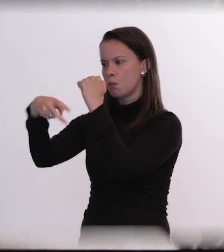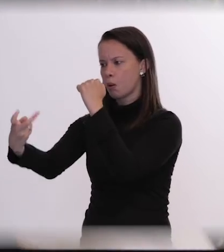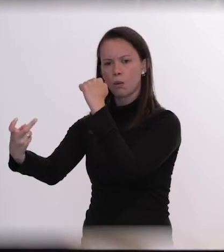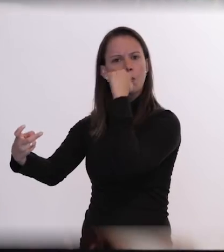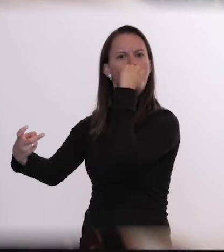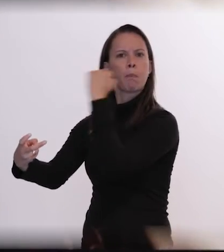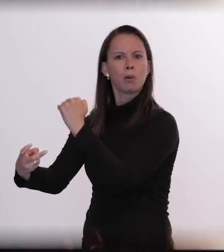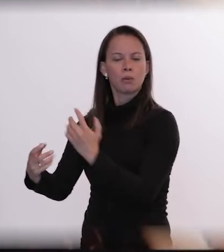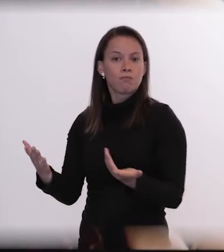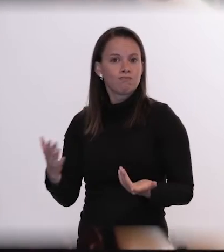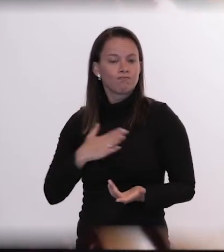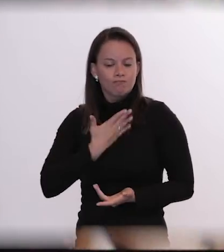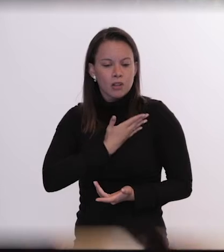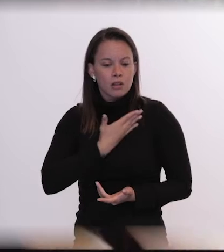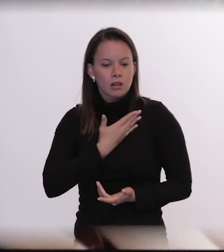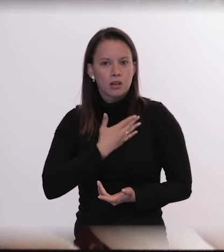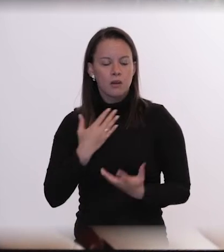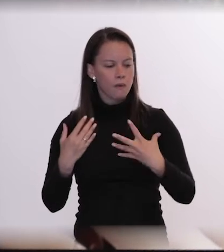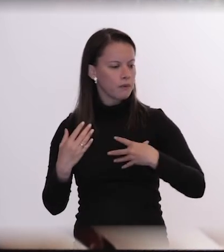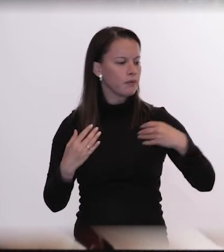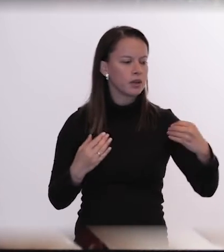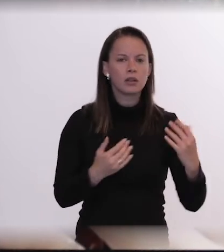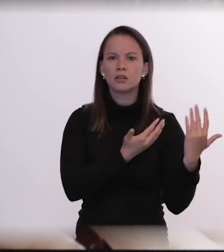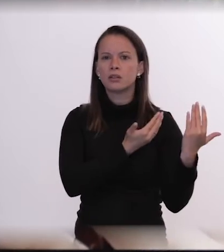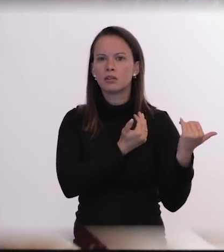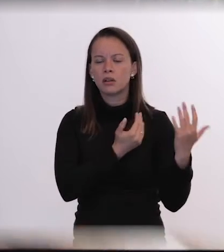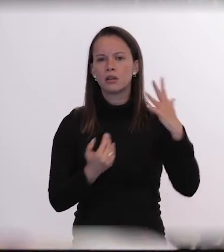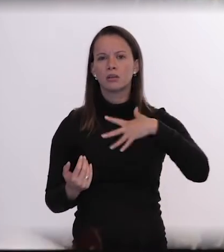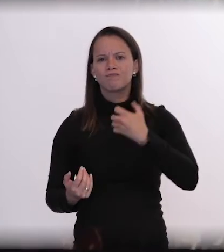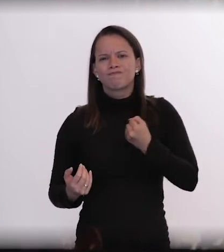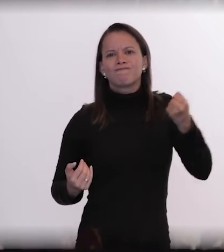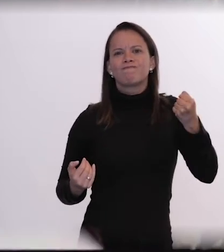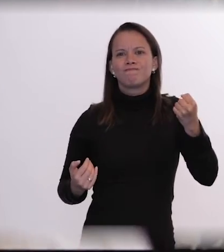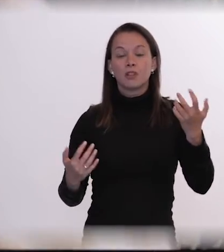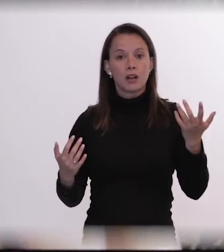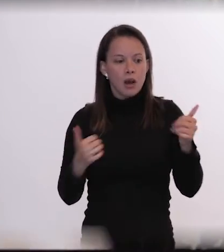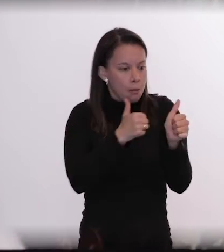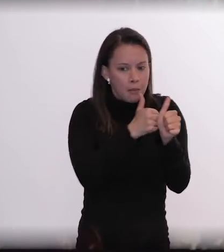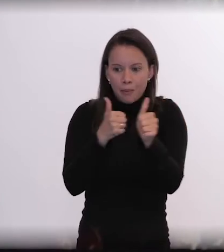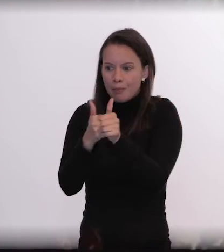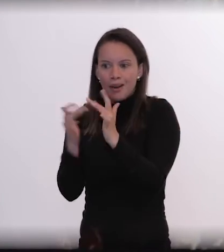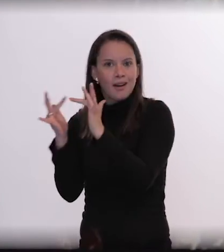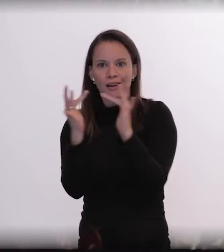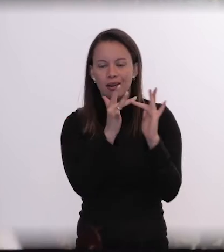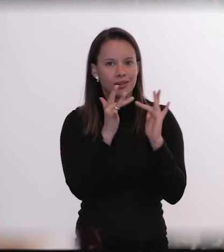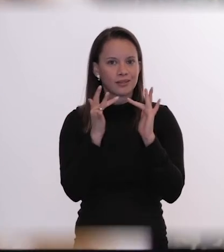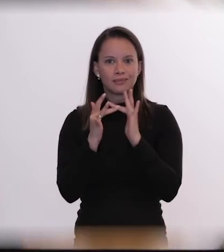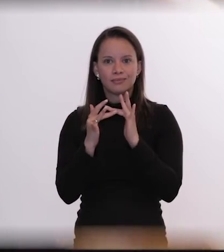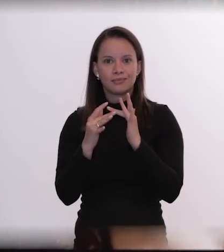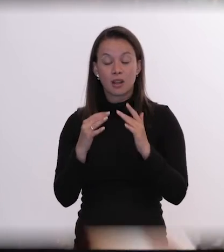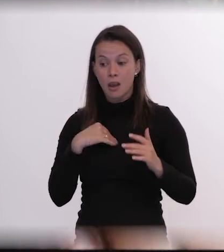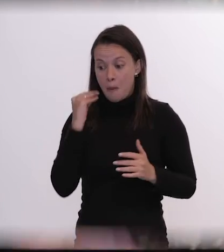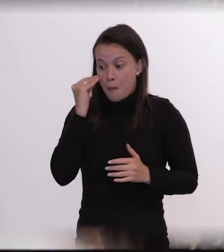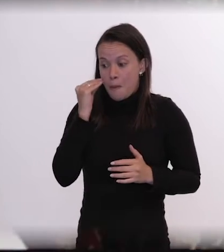Os meus amigos têm filhos de jovens que se suicidaram. Tudo é muito próximo, essa vivência